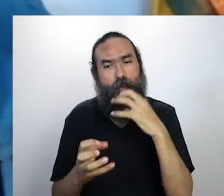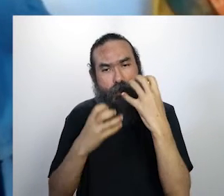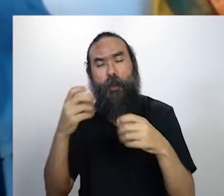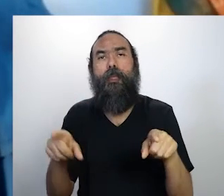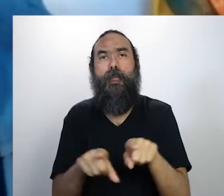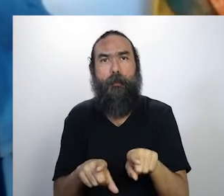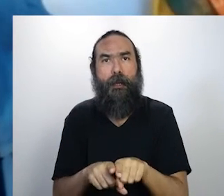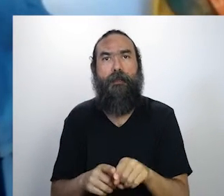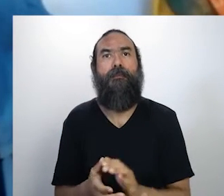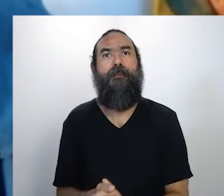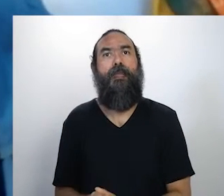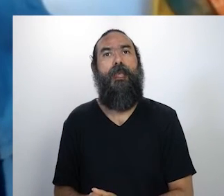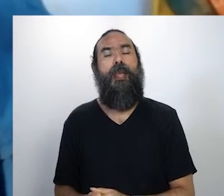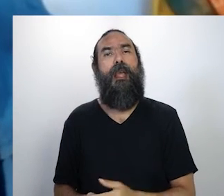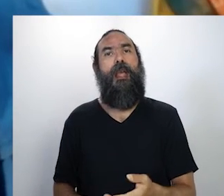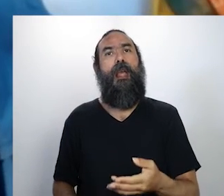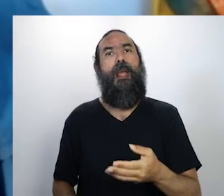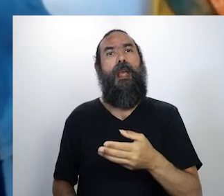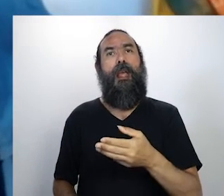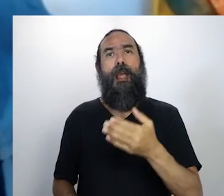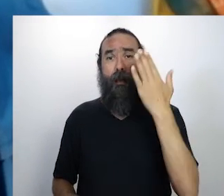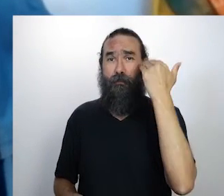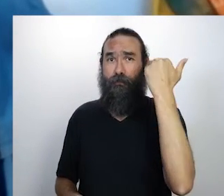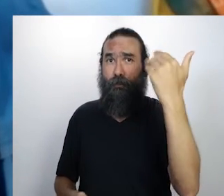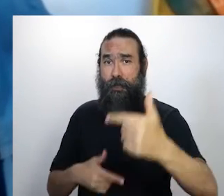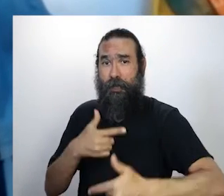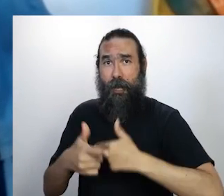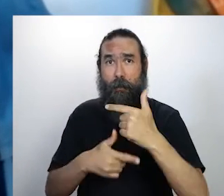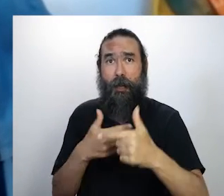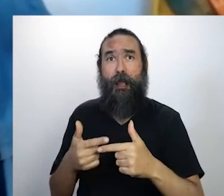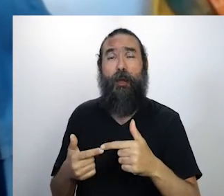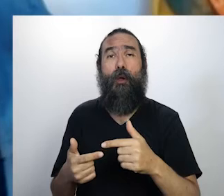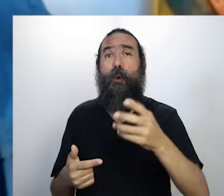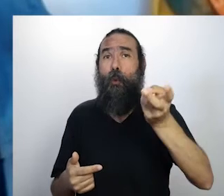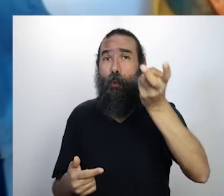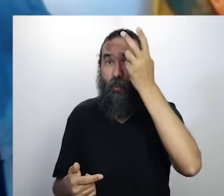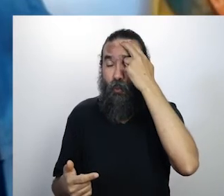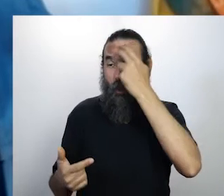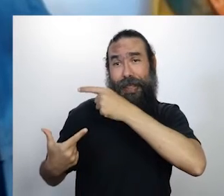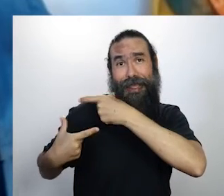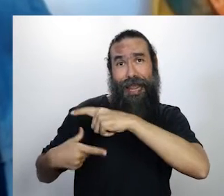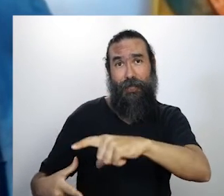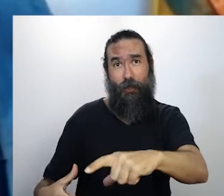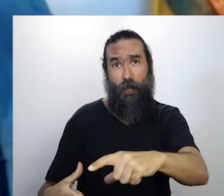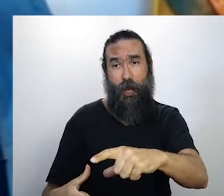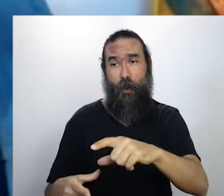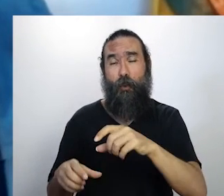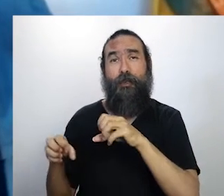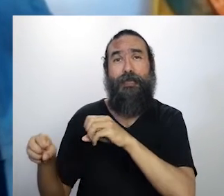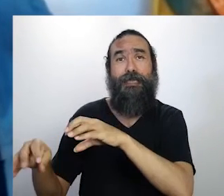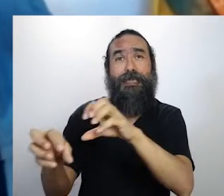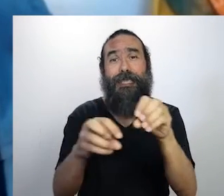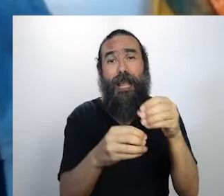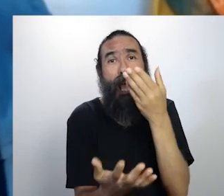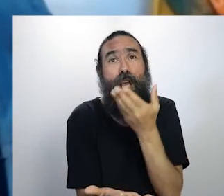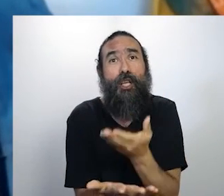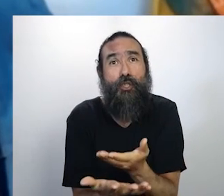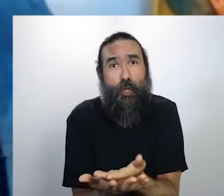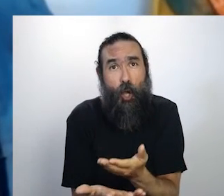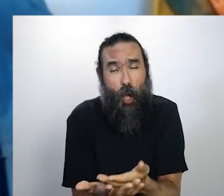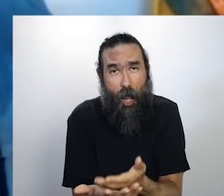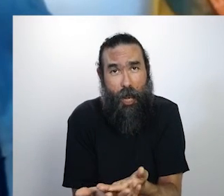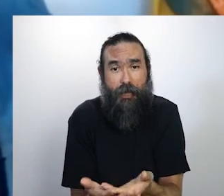foco em cultura popular tradicional em escolas e universidades. É a fraca que eu digo?